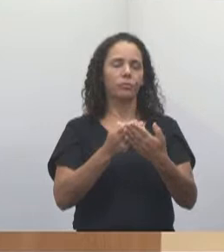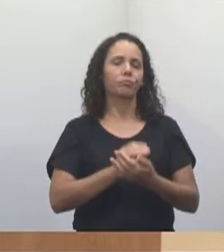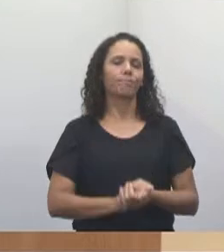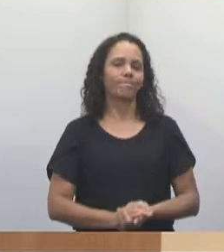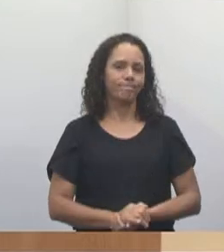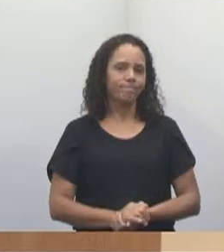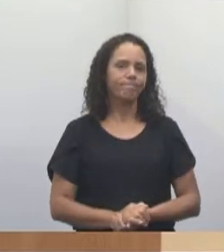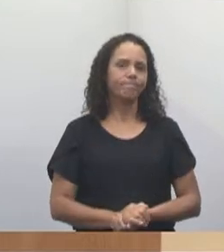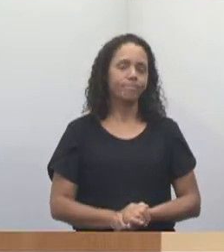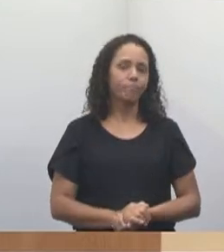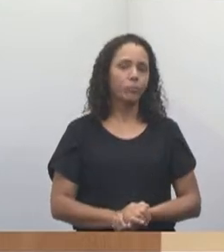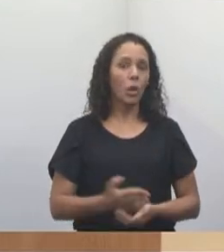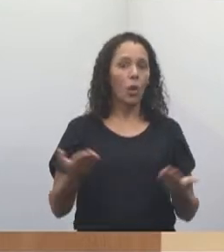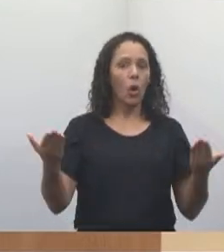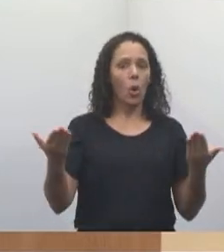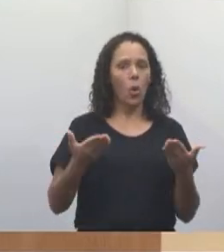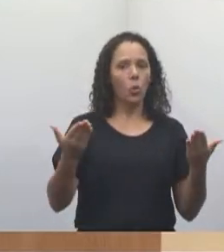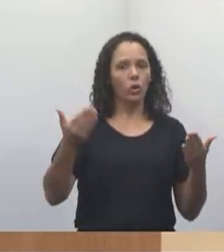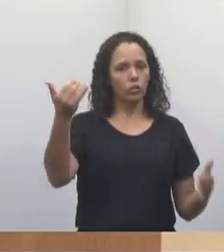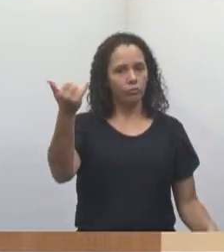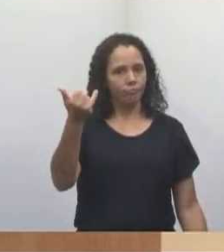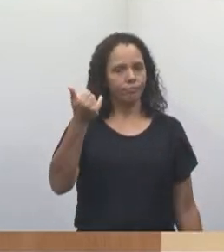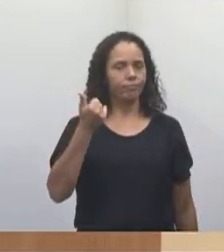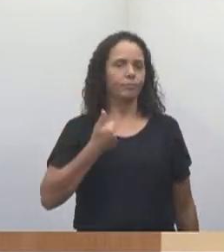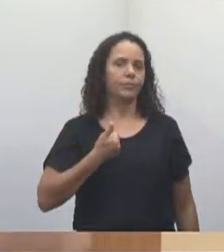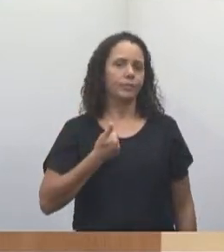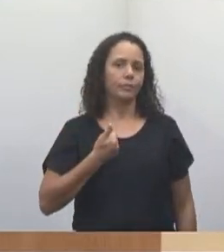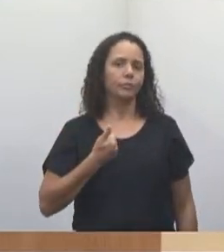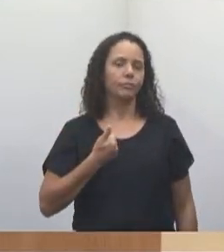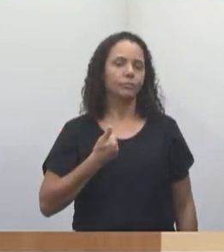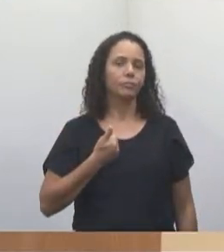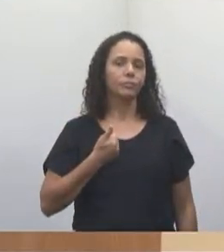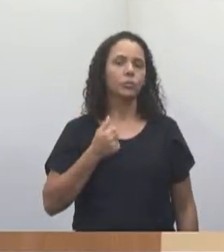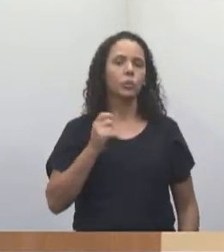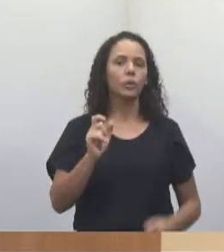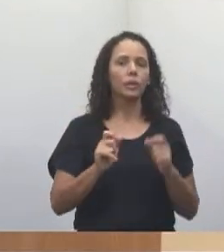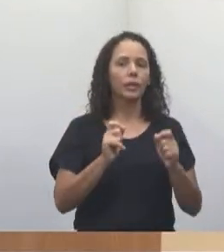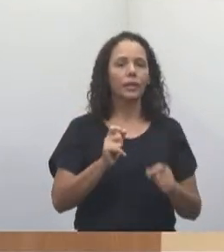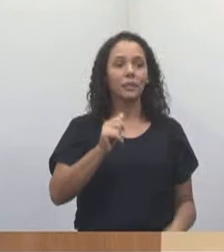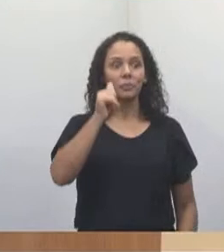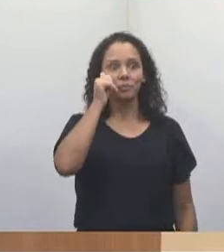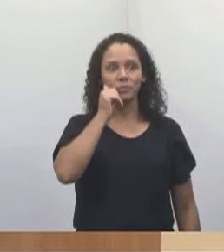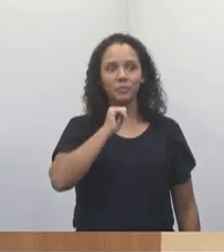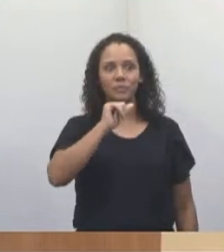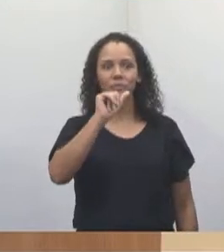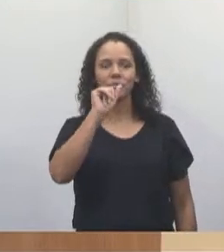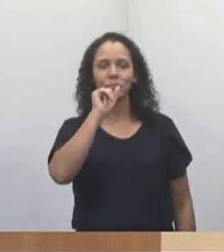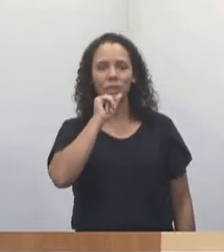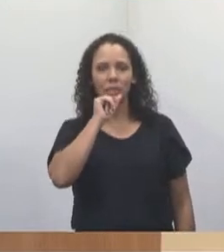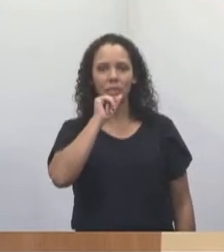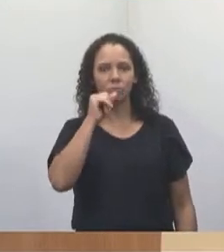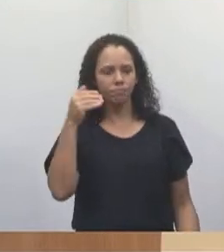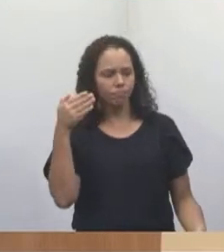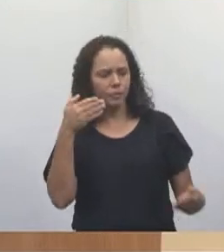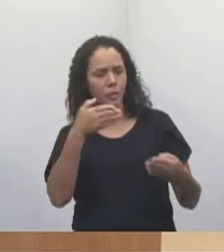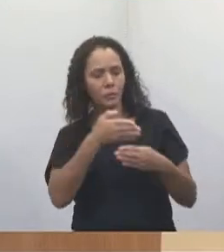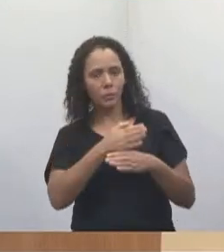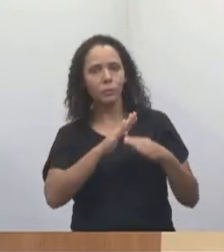mim no dia de hoje, que uma mãe se dirigiu à escola